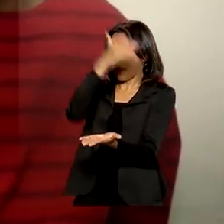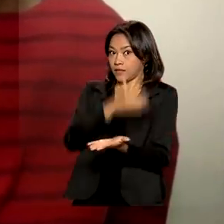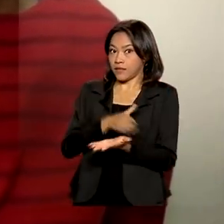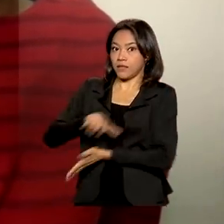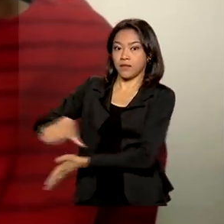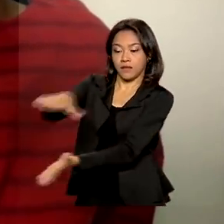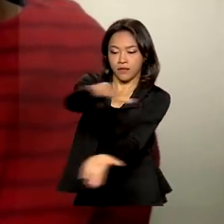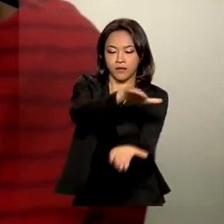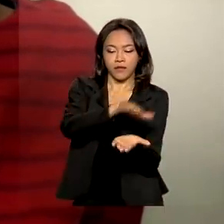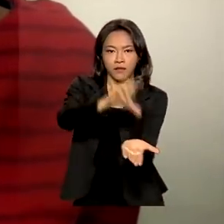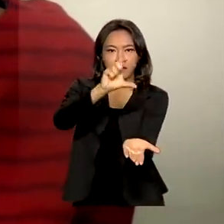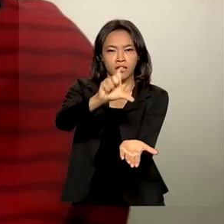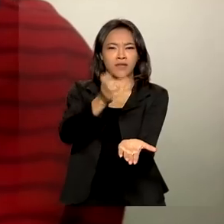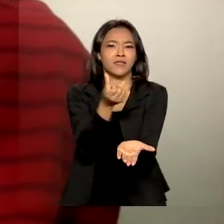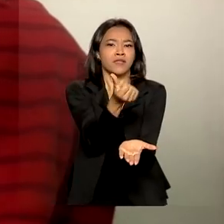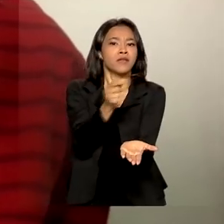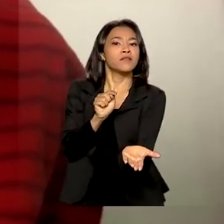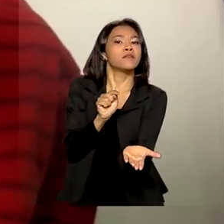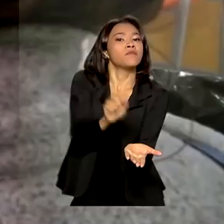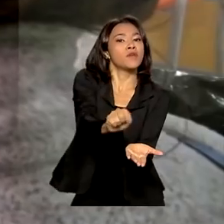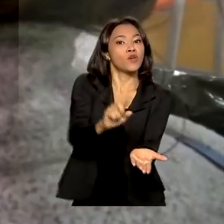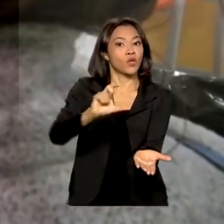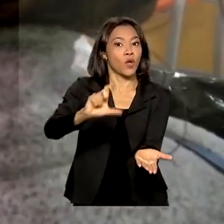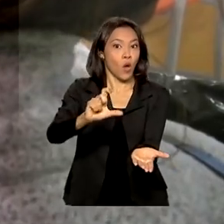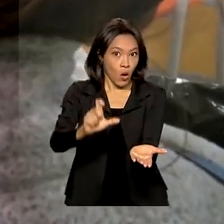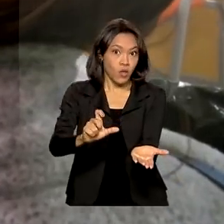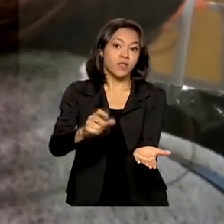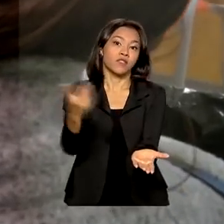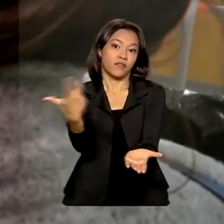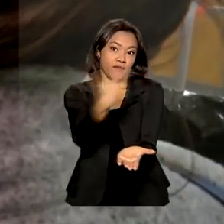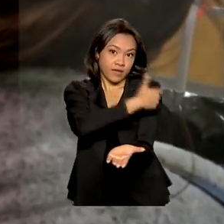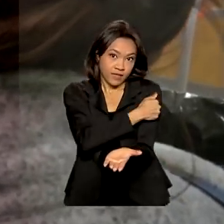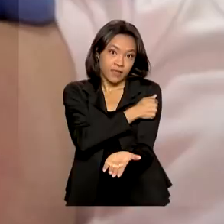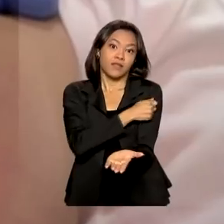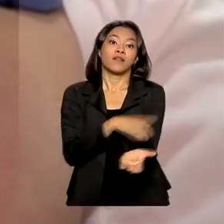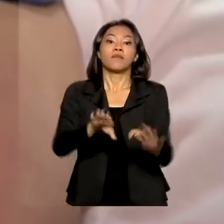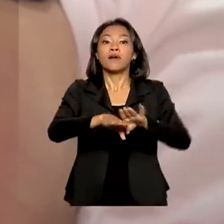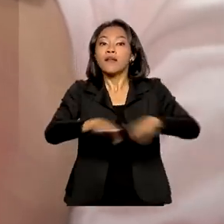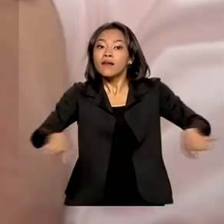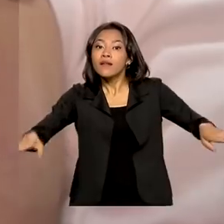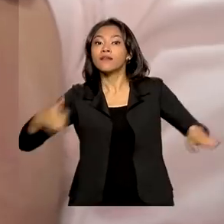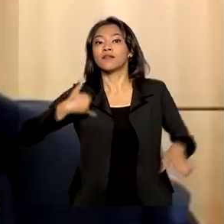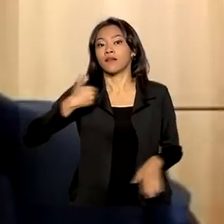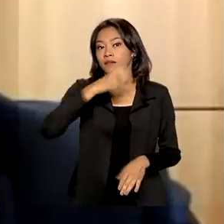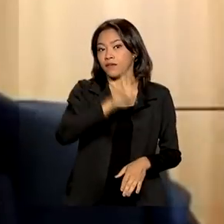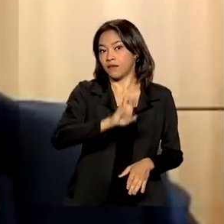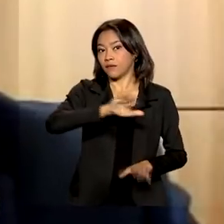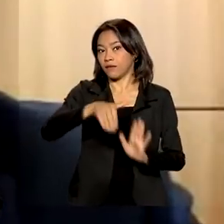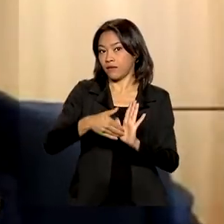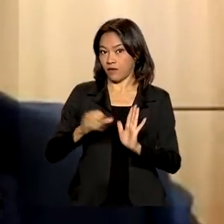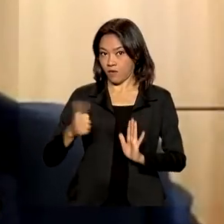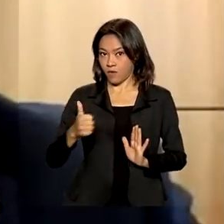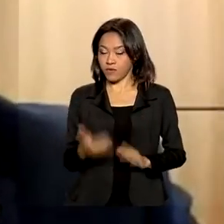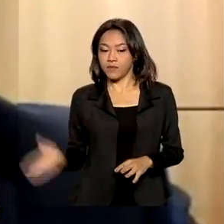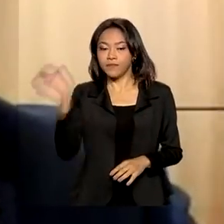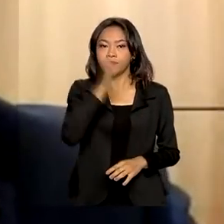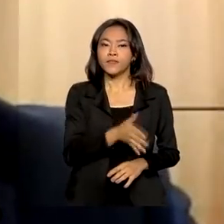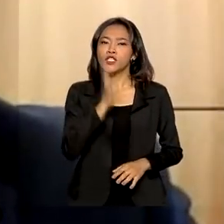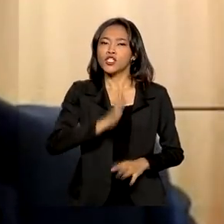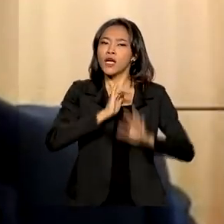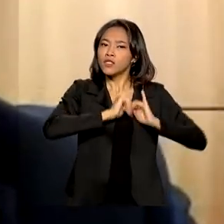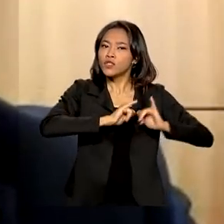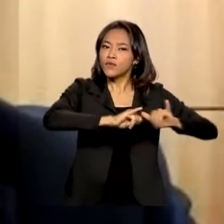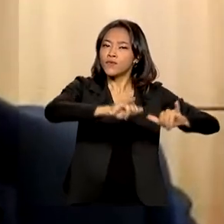da vacina contra Covid-19 para crianças de 5 a 11 anos. Divulgado o calendário de